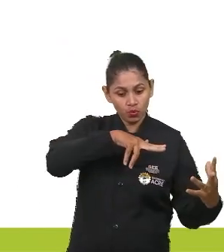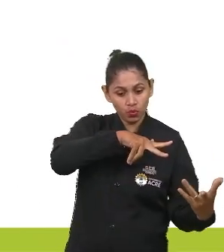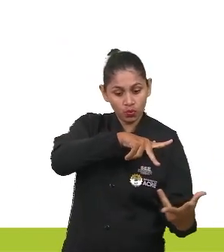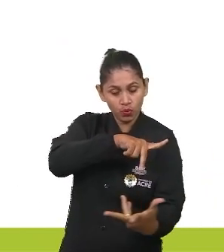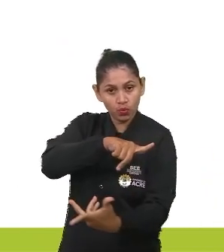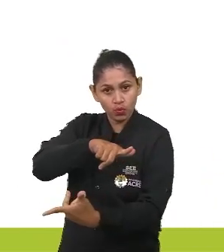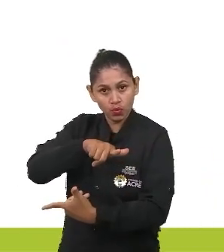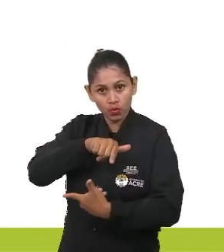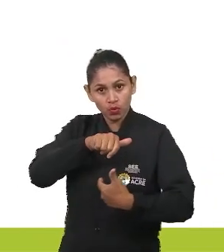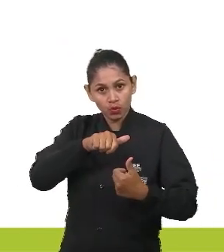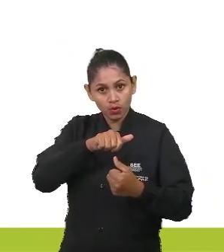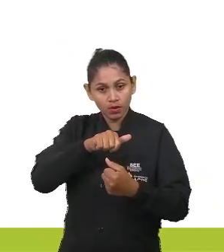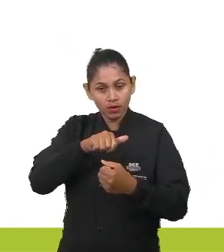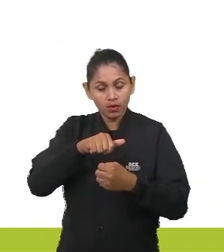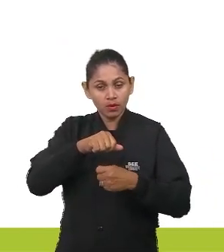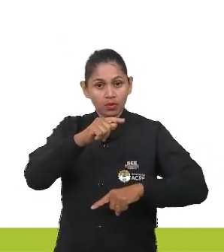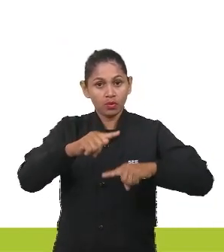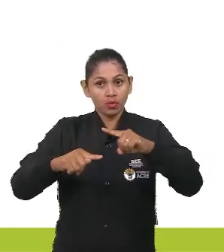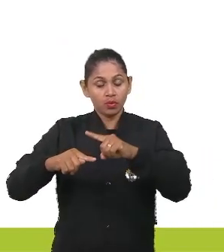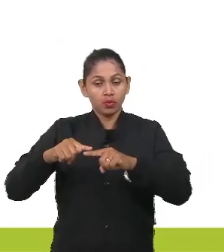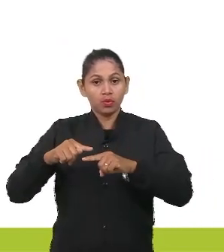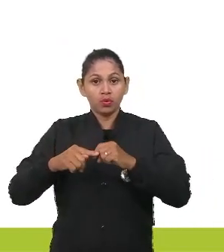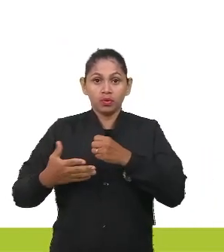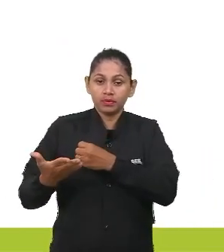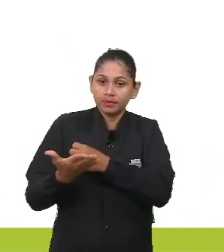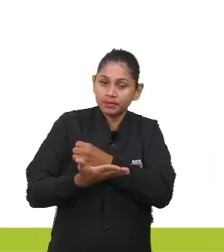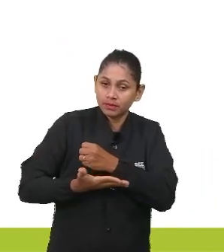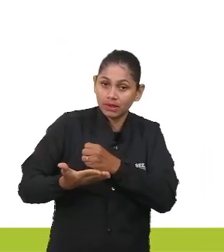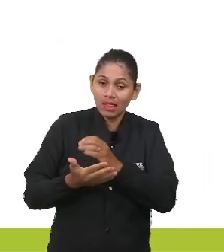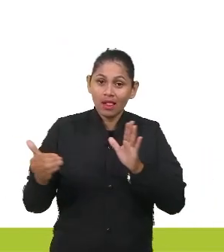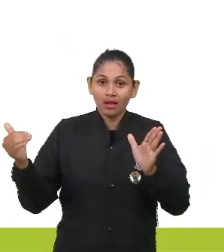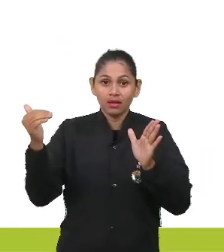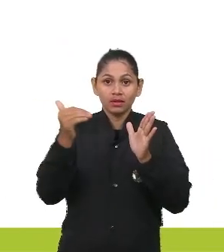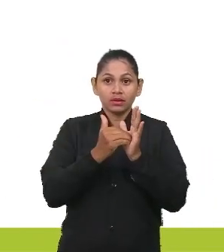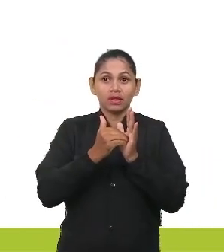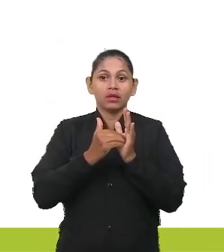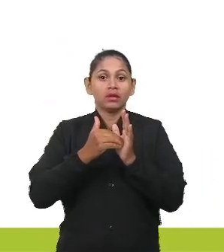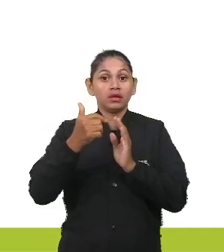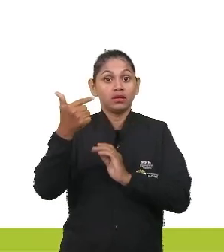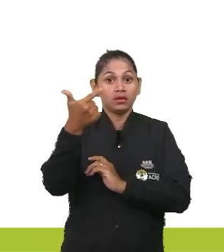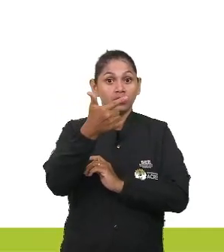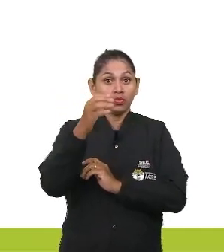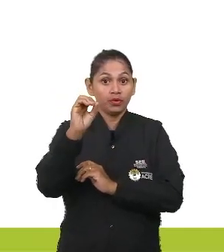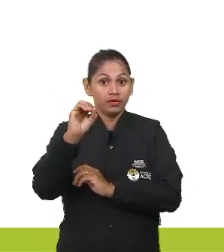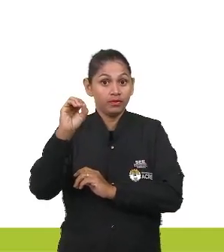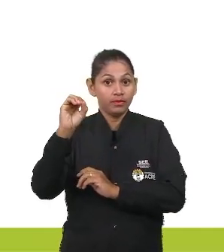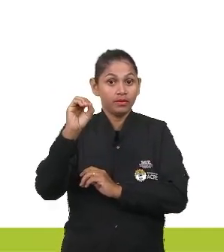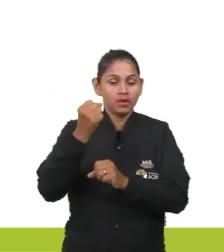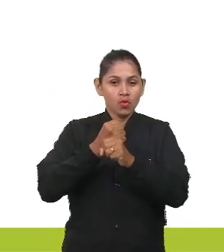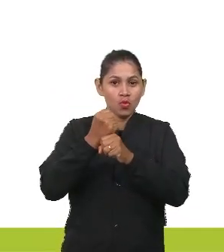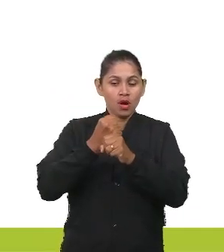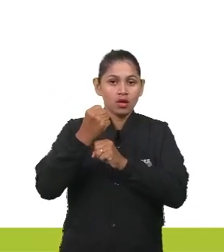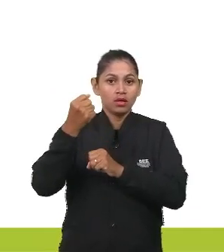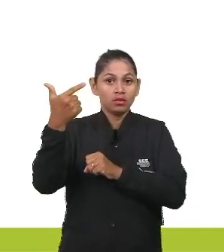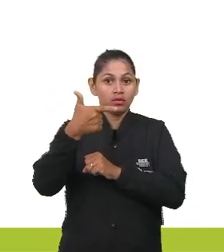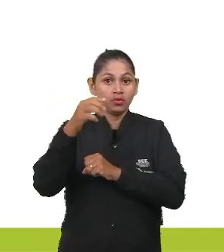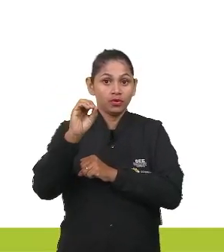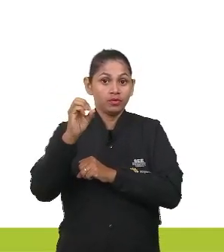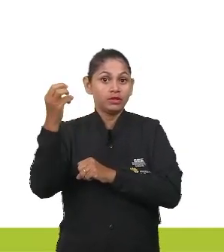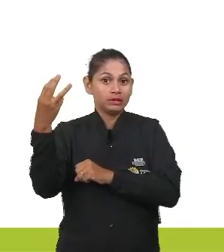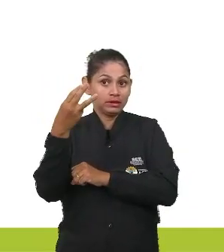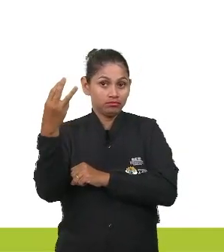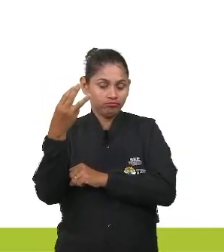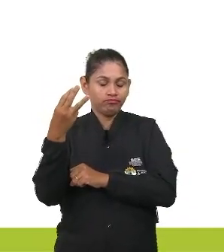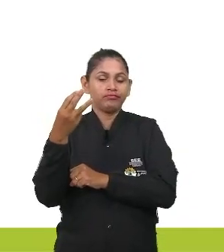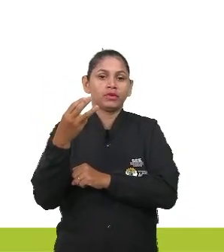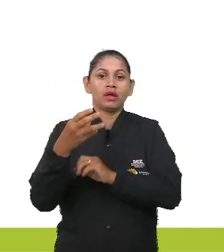até 2033. Isto é, a partir da aprovação do documento, todos os municípios do